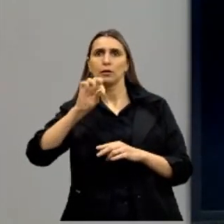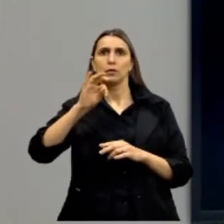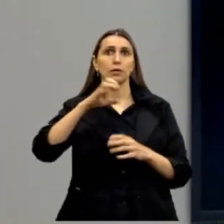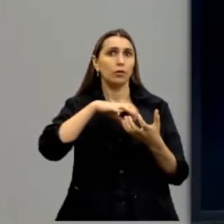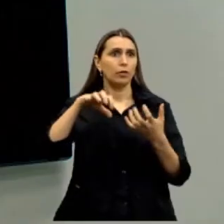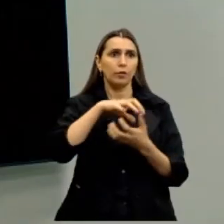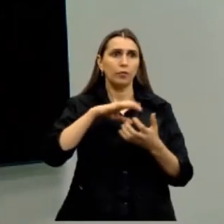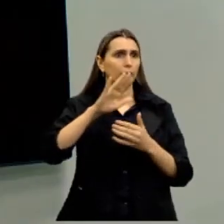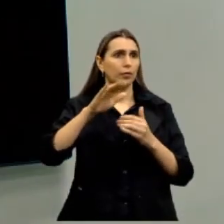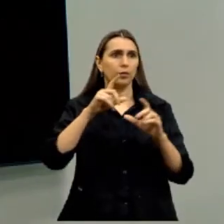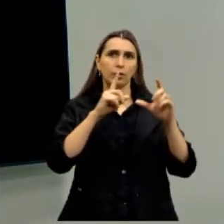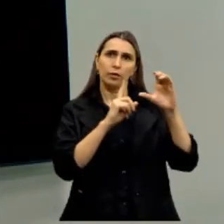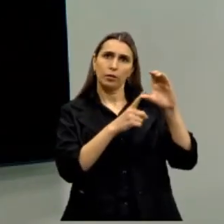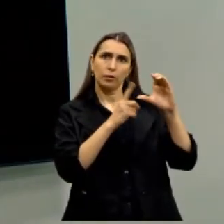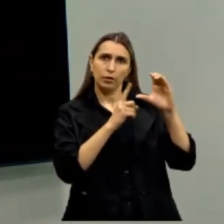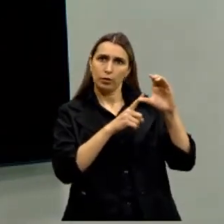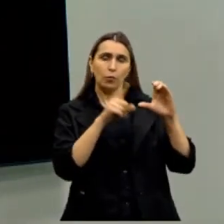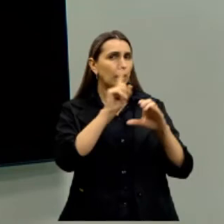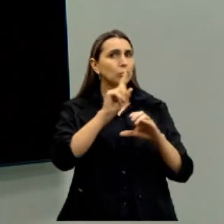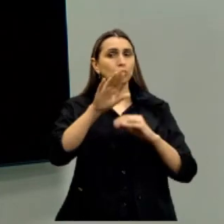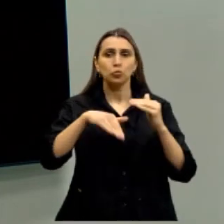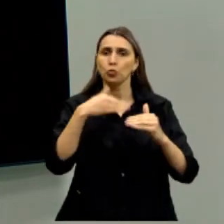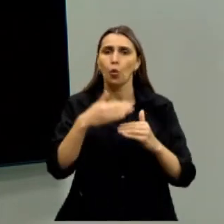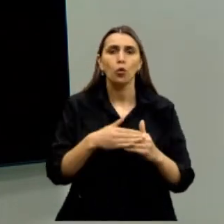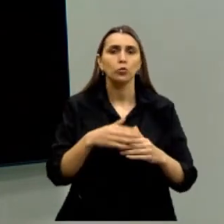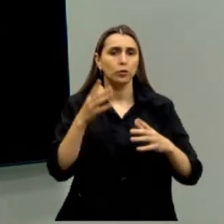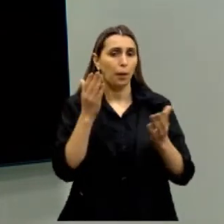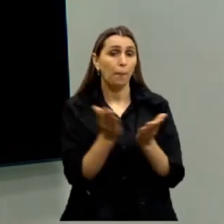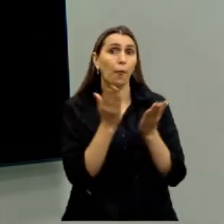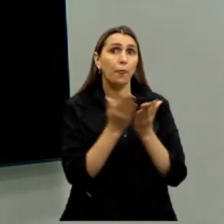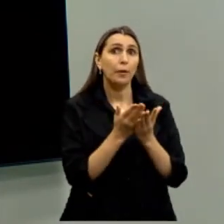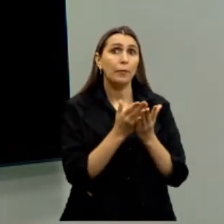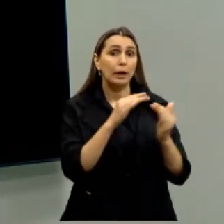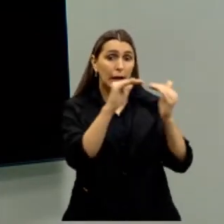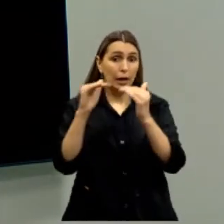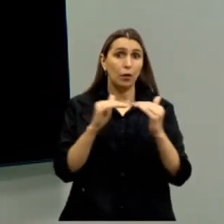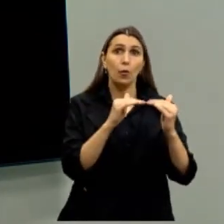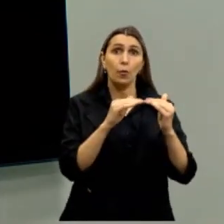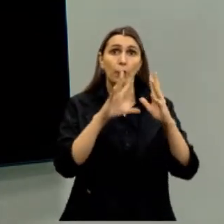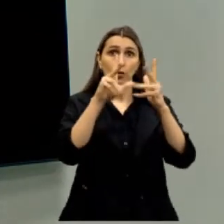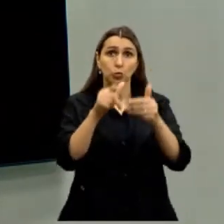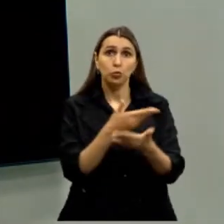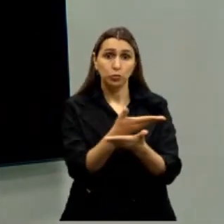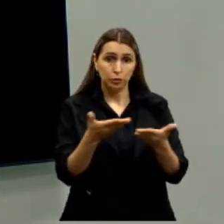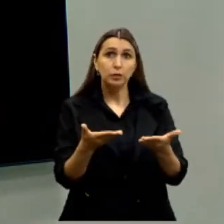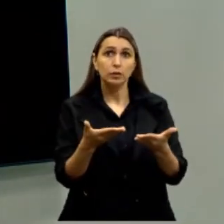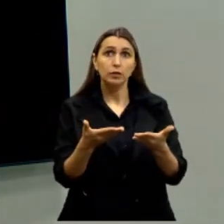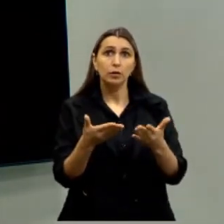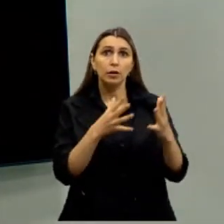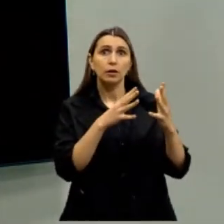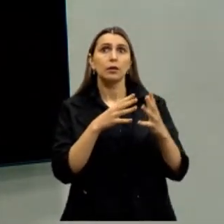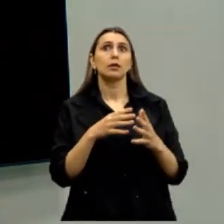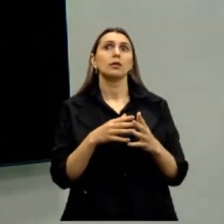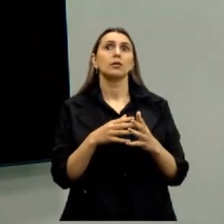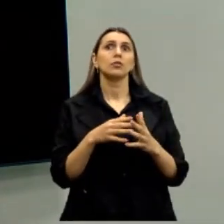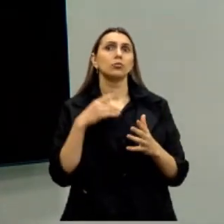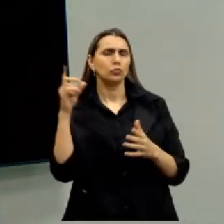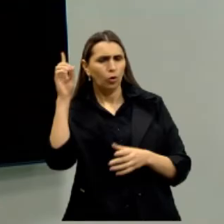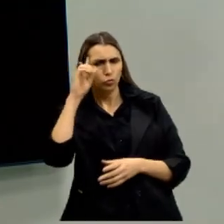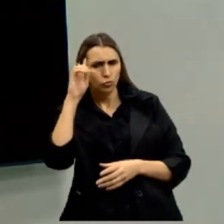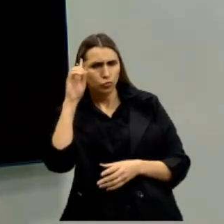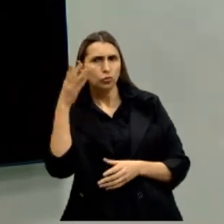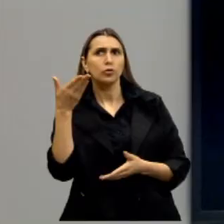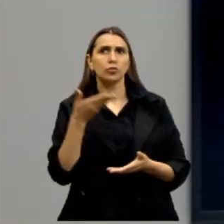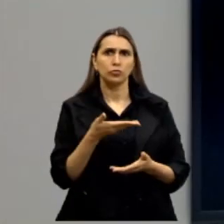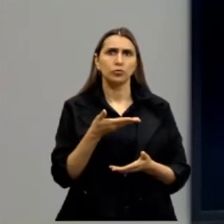todo mundo à pobreza, não, é só dar condições de igualdade a todos. É uma grande confusão no nosso dia a dia.